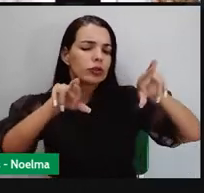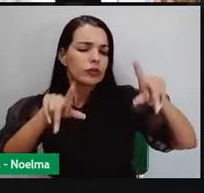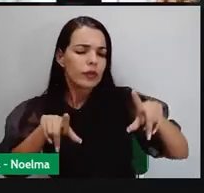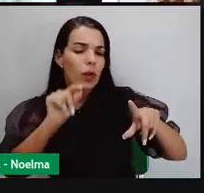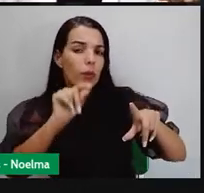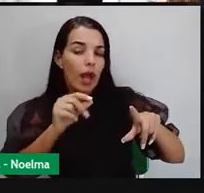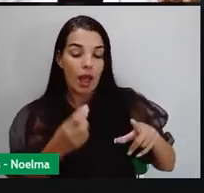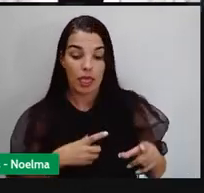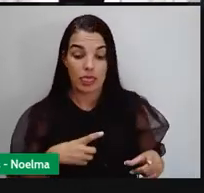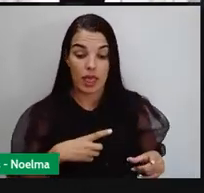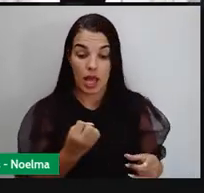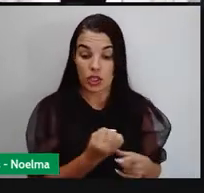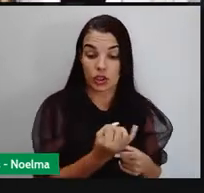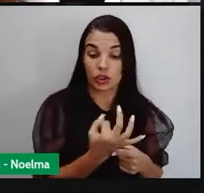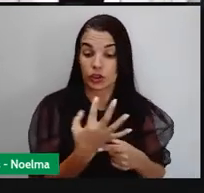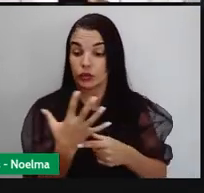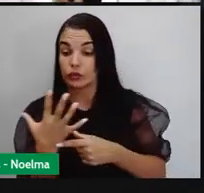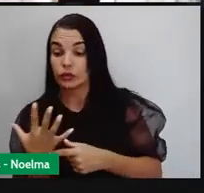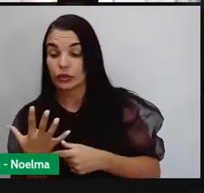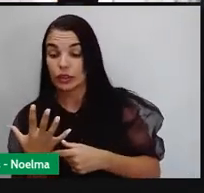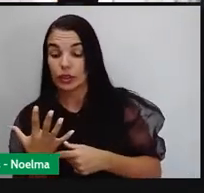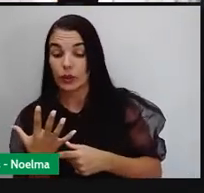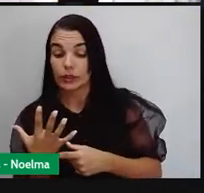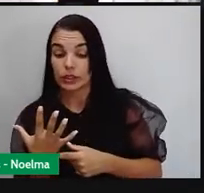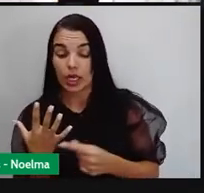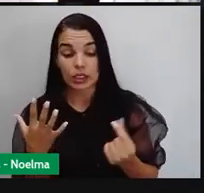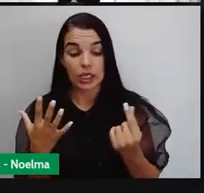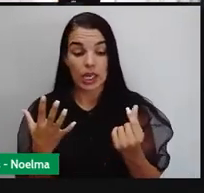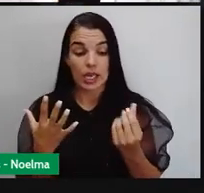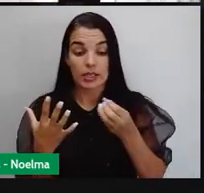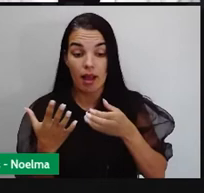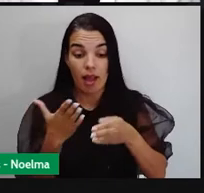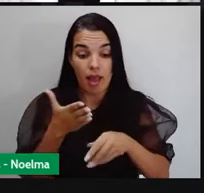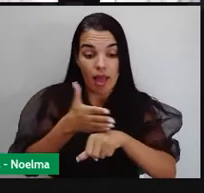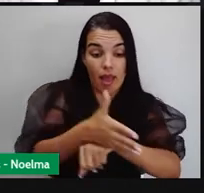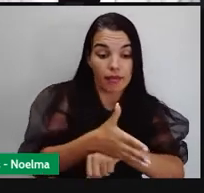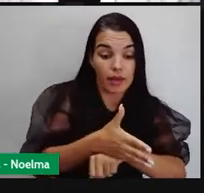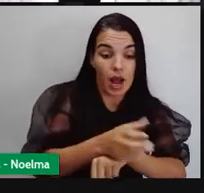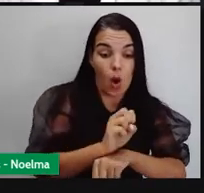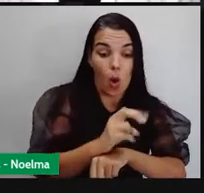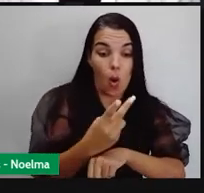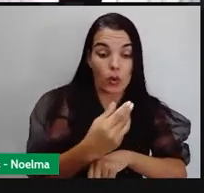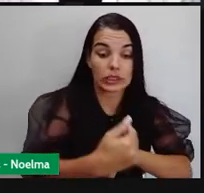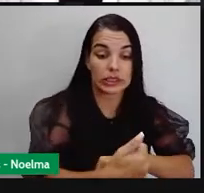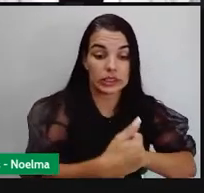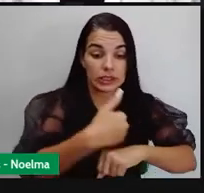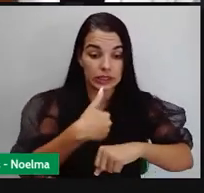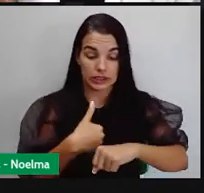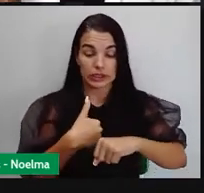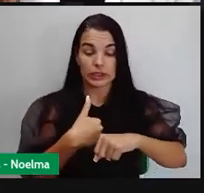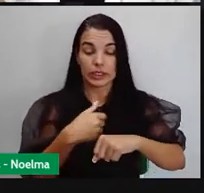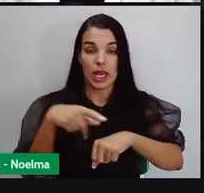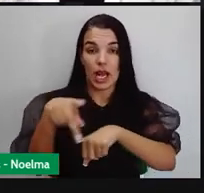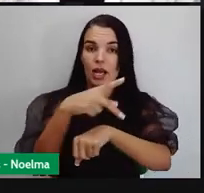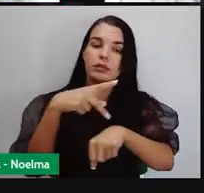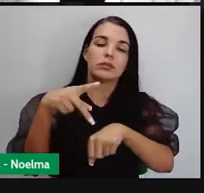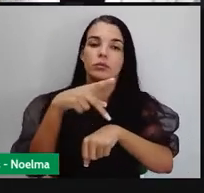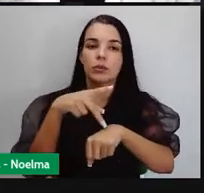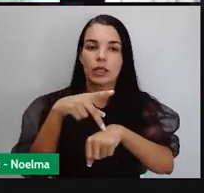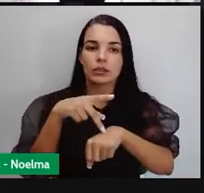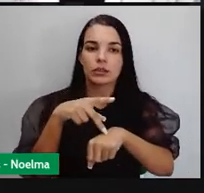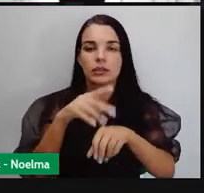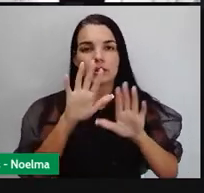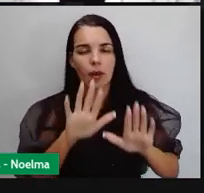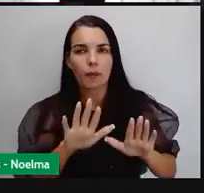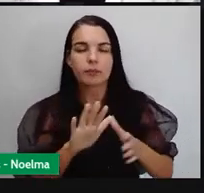quantidade de riqueza que entra e sai de um país. Ou seja, à medida que